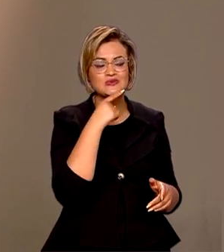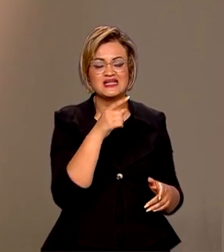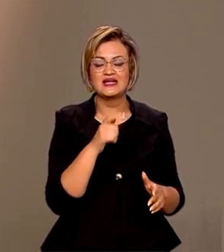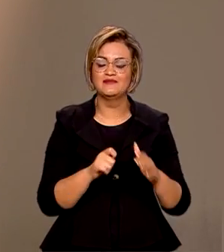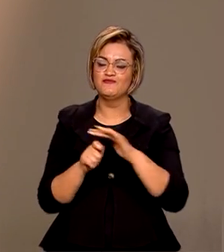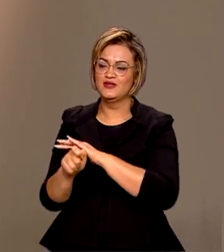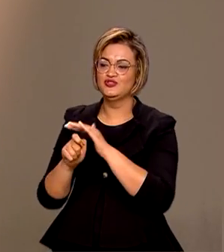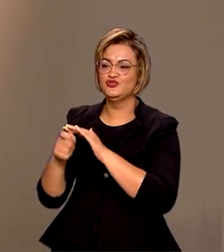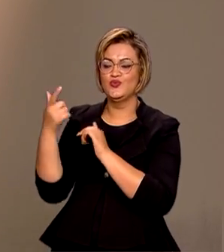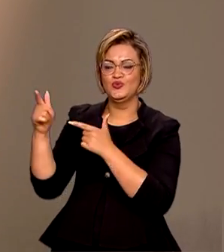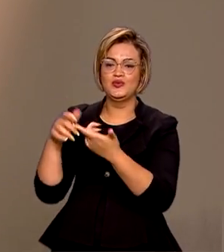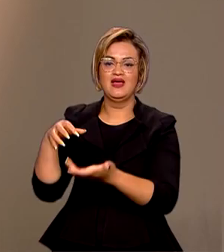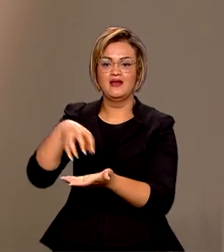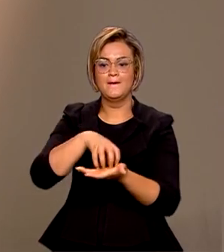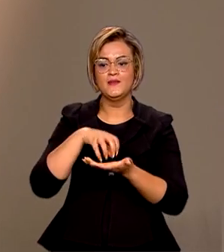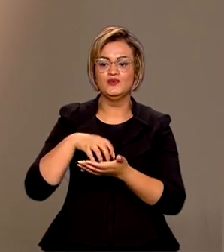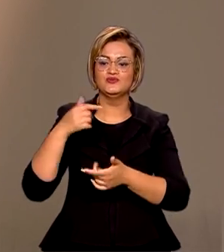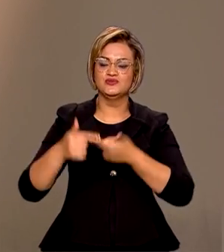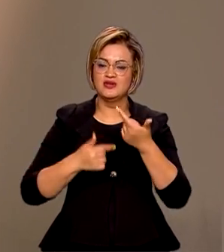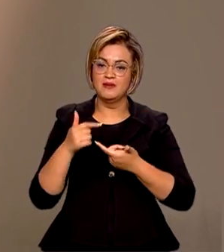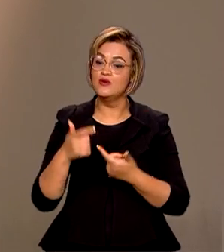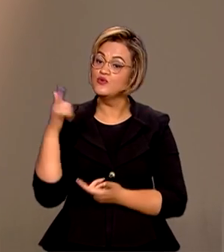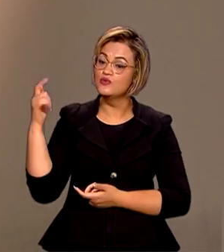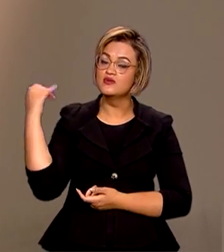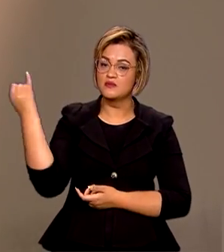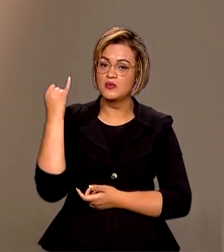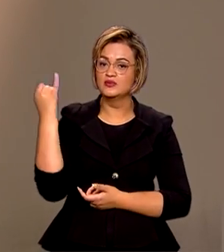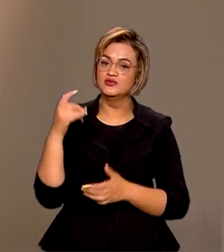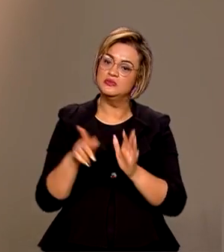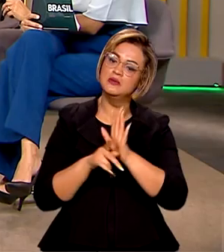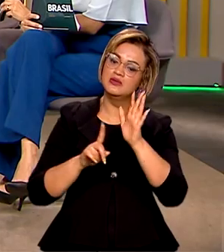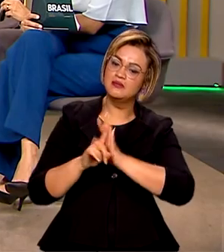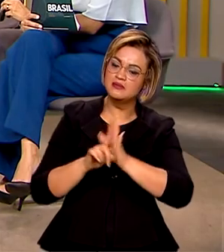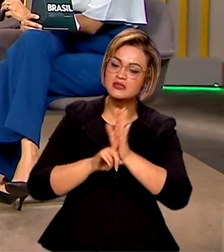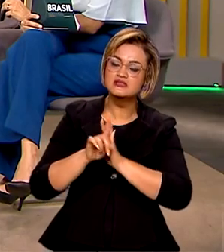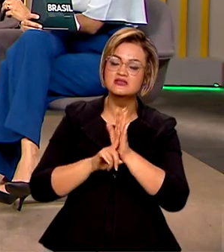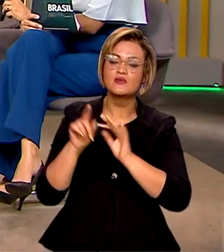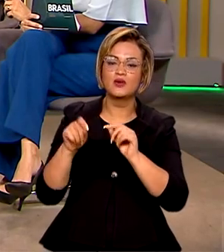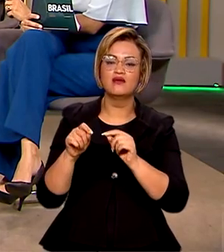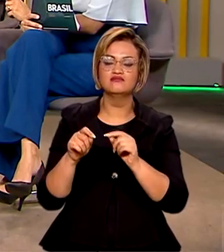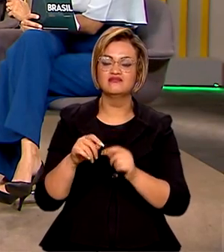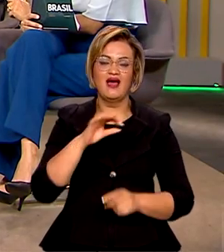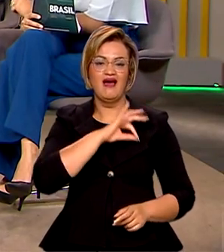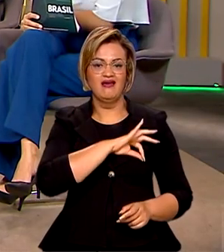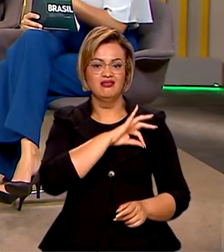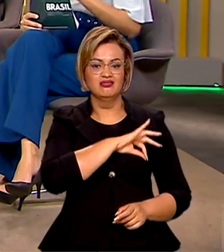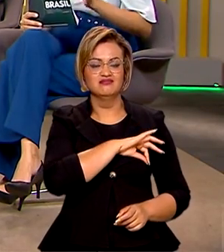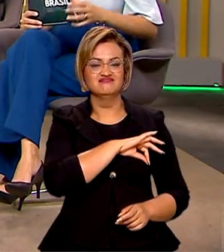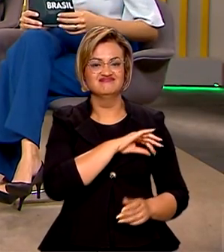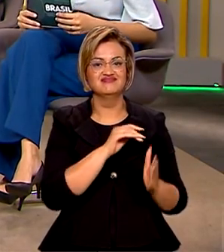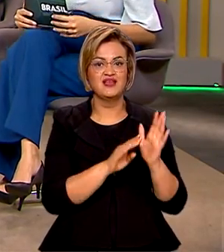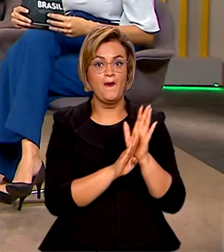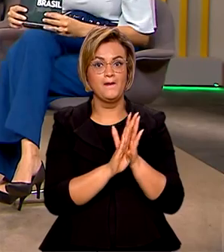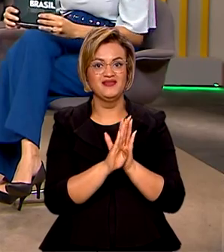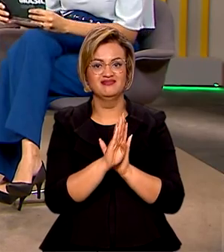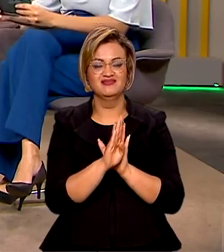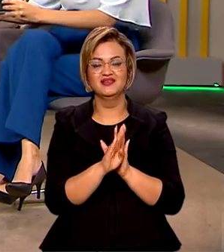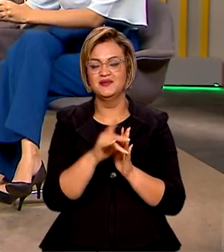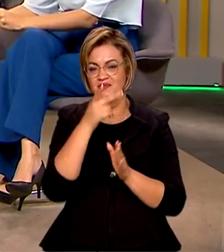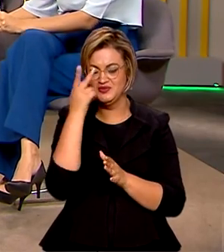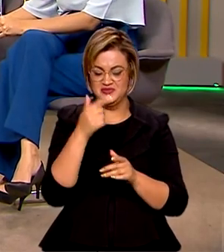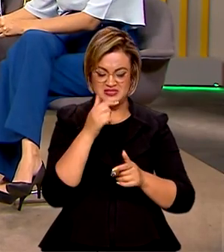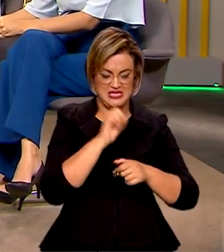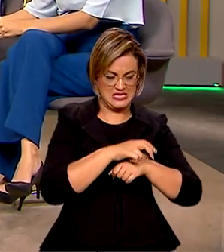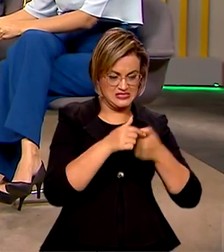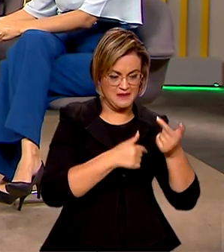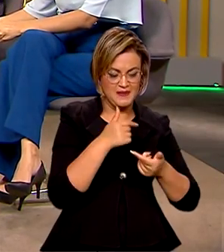né? Gerando postos de trabalho. E um fator importante dessa pesquisa também é o aumento da renda, né? Você aumenta o número de trabalhadores,